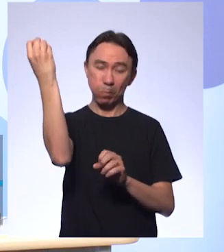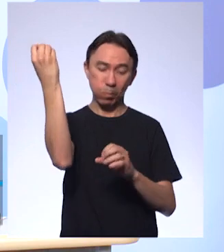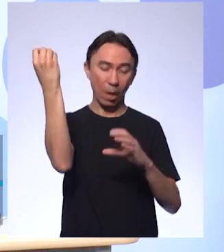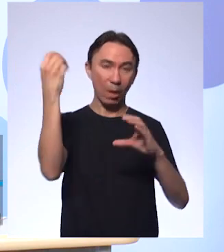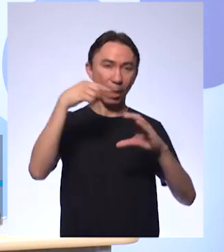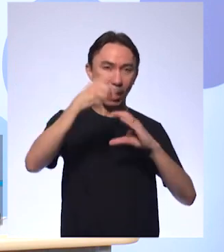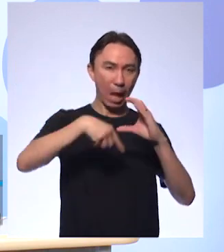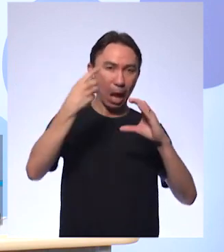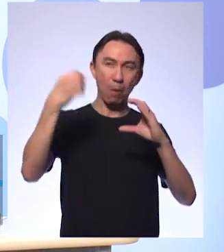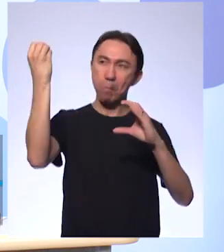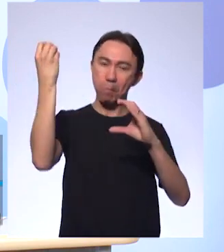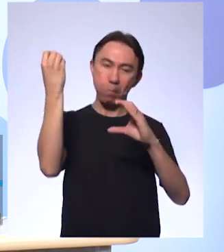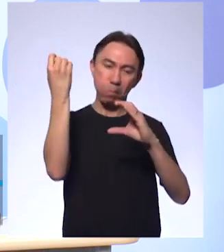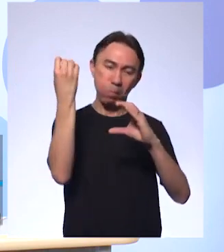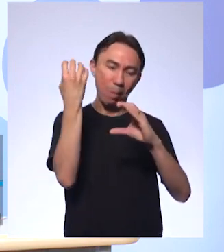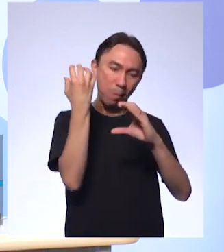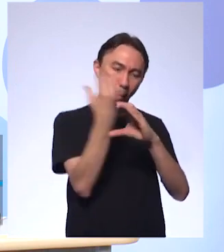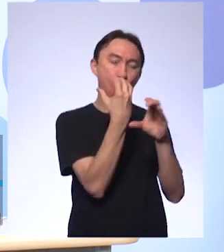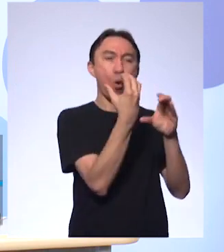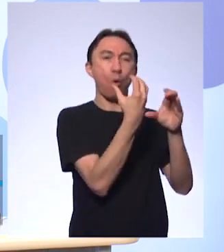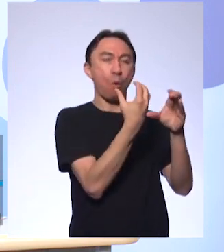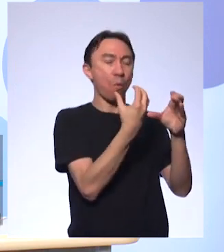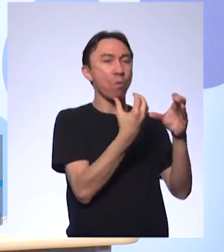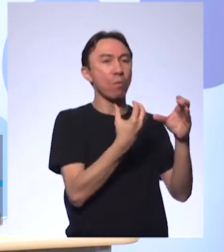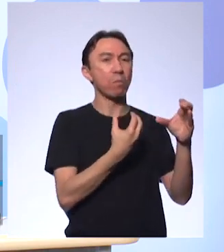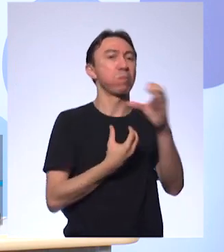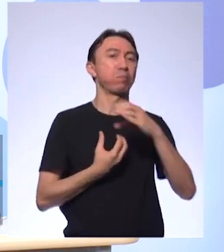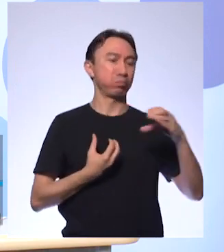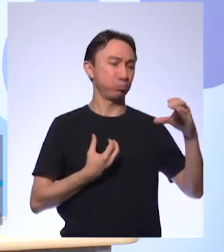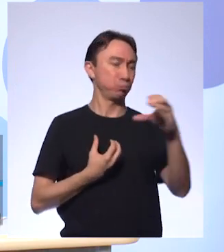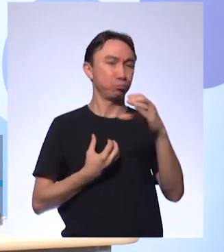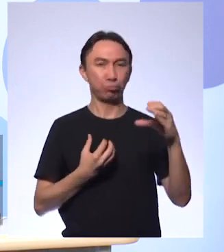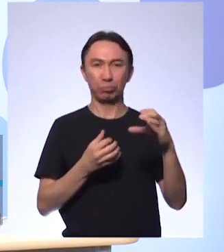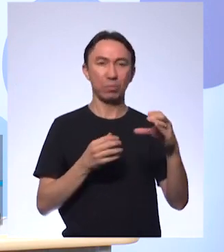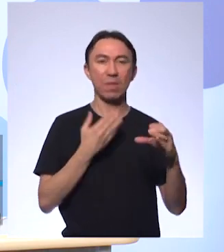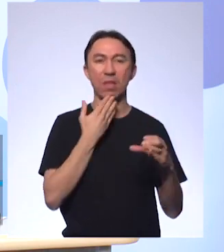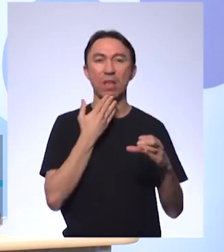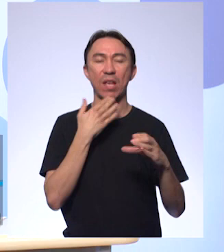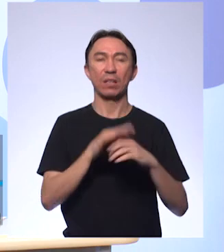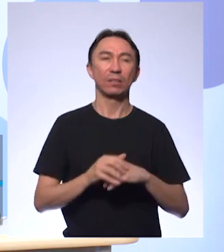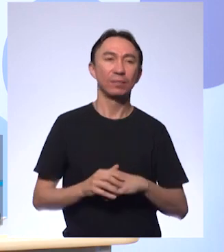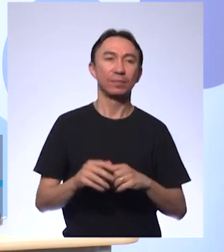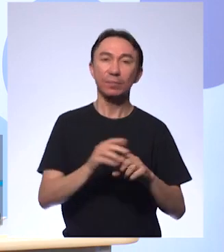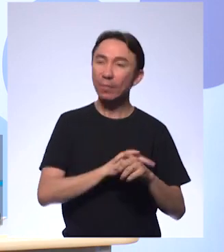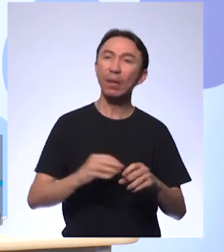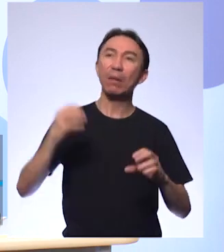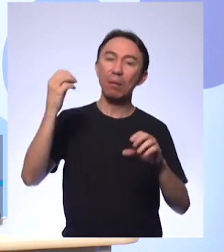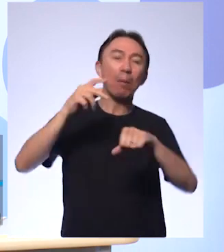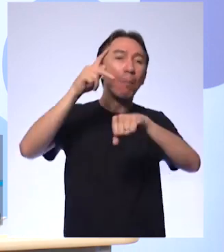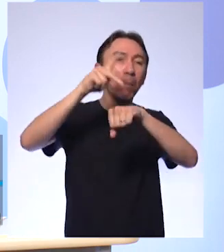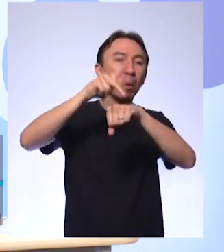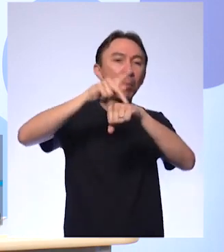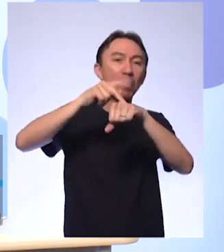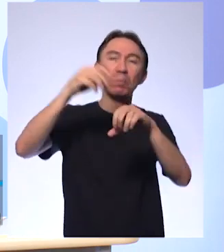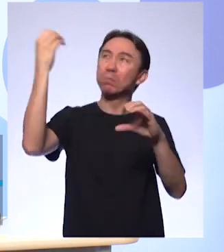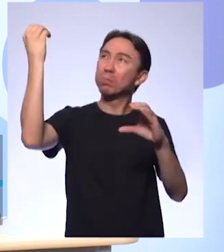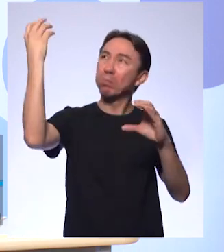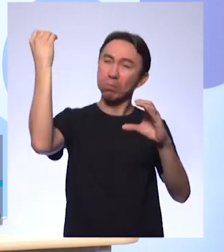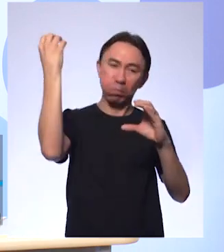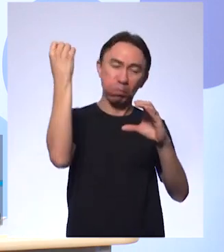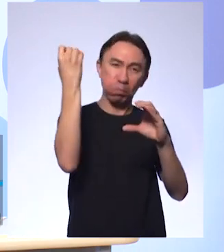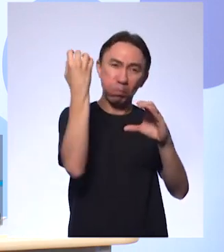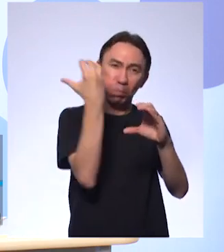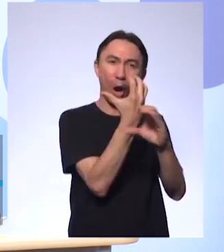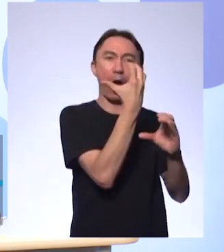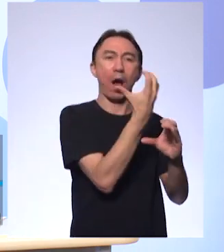rota. Meu Deus! Várias pessoas colocaram aqui o impacto do meteoro e tal, mas parece que isso não está muito claro como é